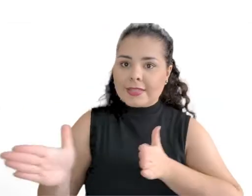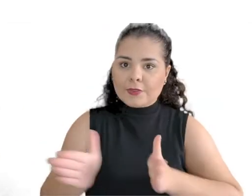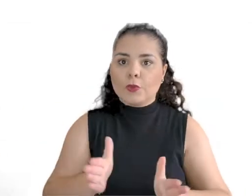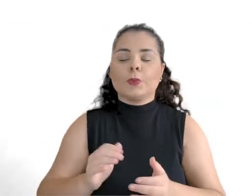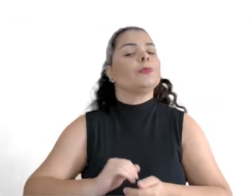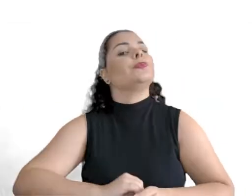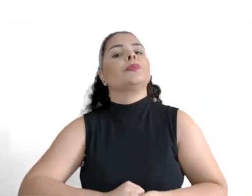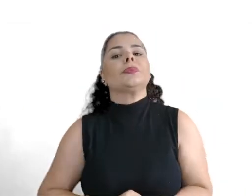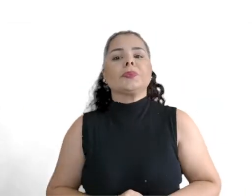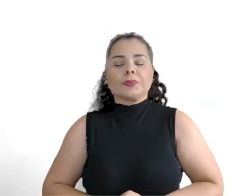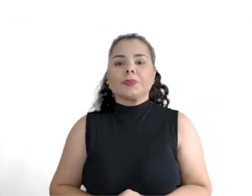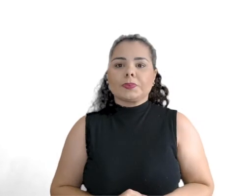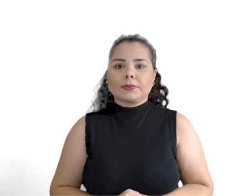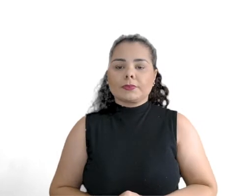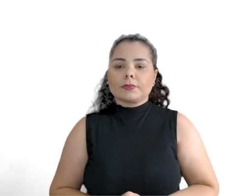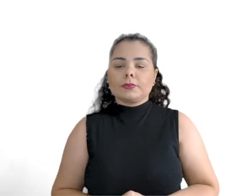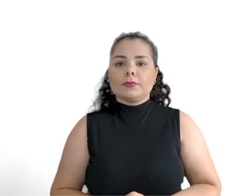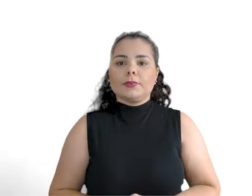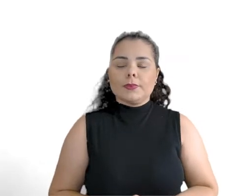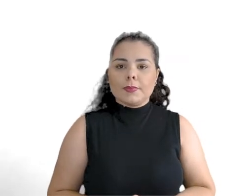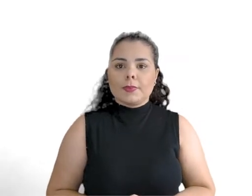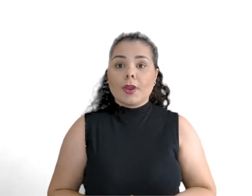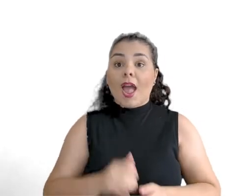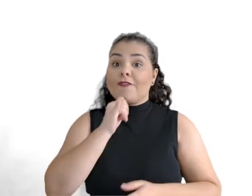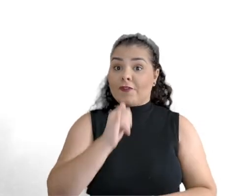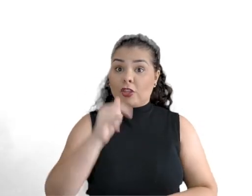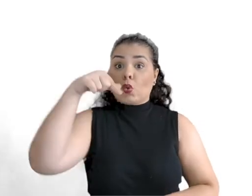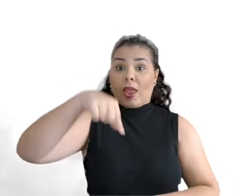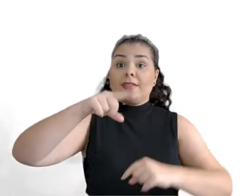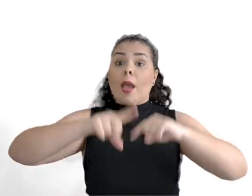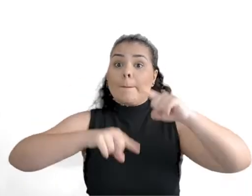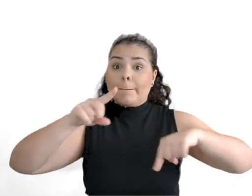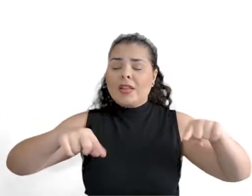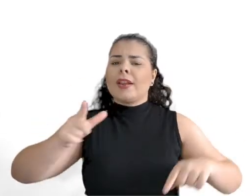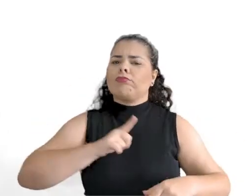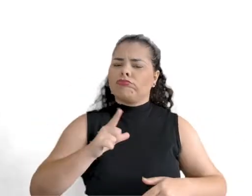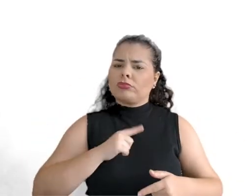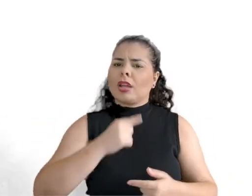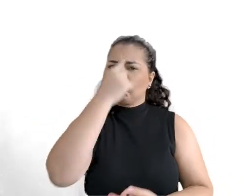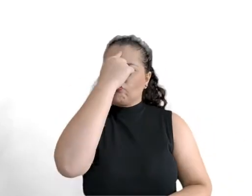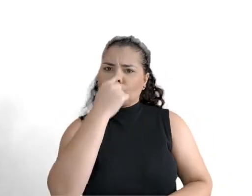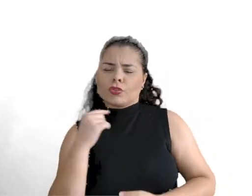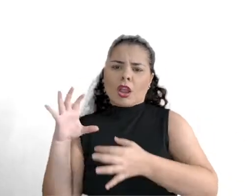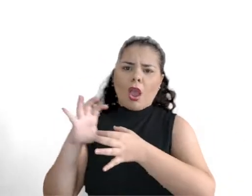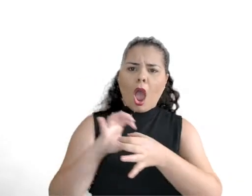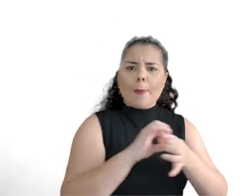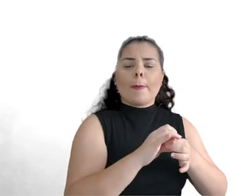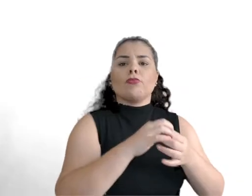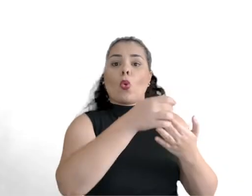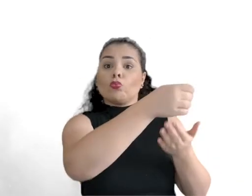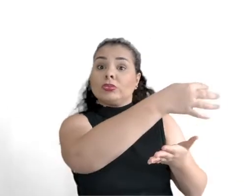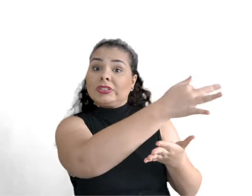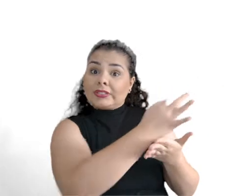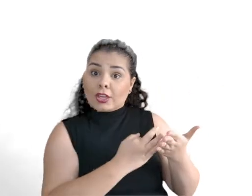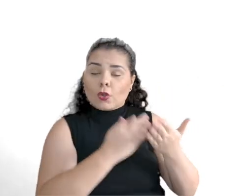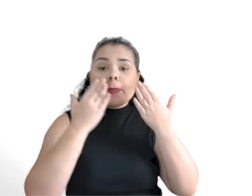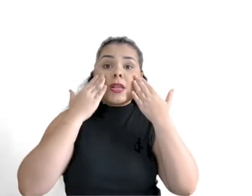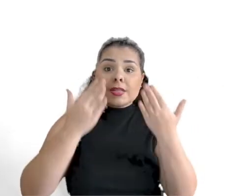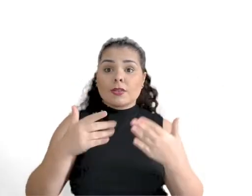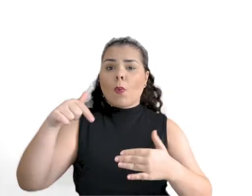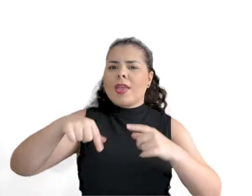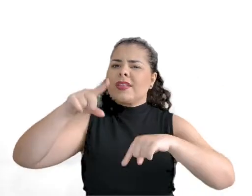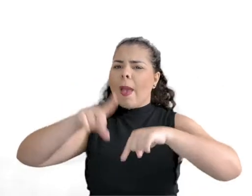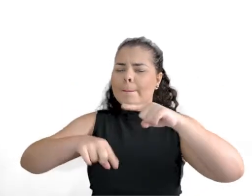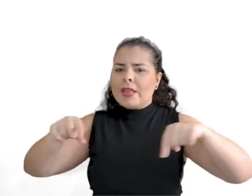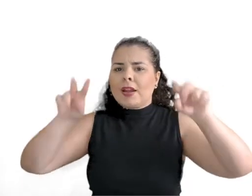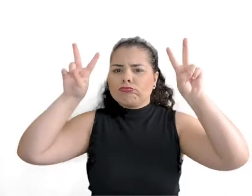em pé, aplicando vacina com seringa, em pessoa em cadeira de rodas. Aviso! Este material possui ilustrações referentes ao que está descrito no texto. Apresentação! Este material